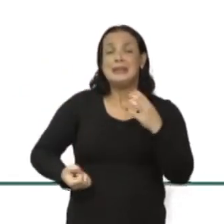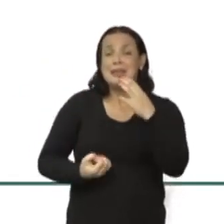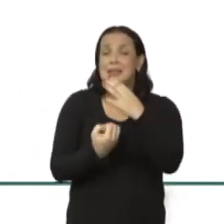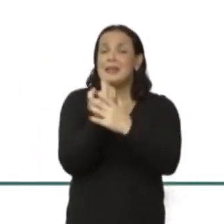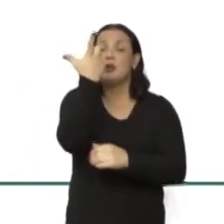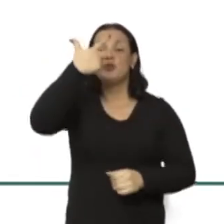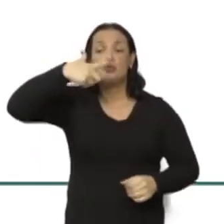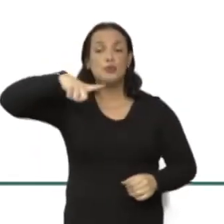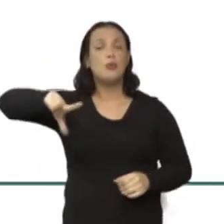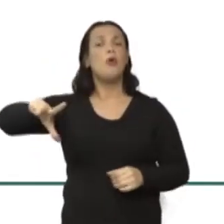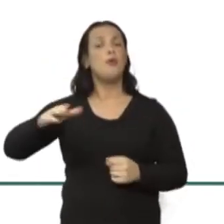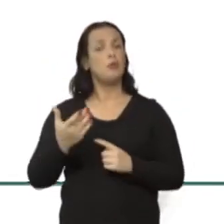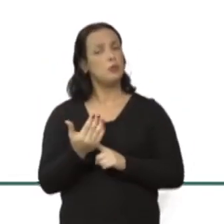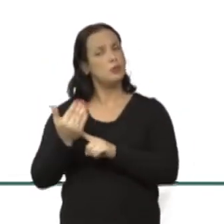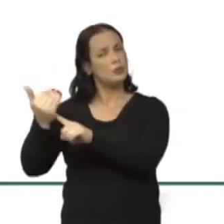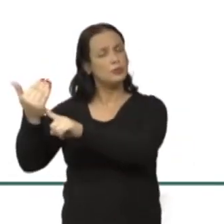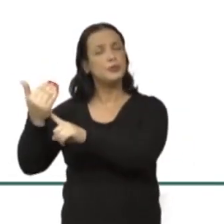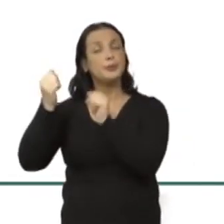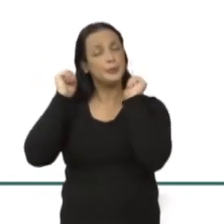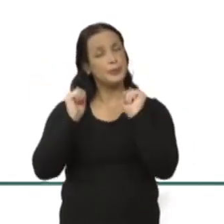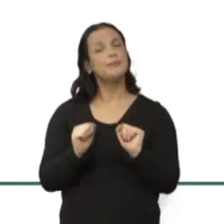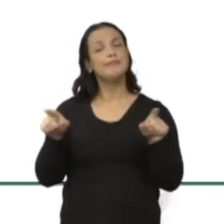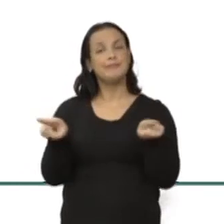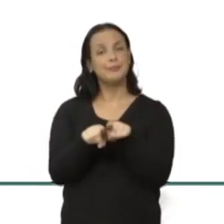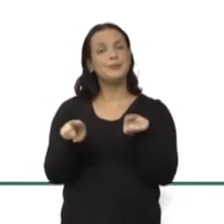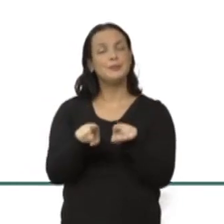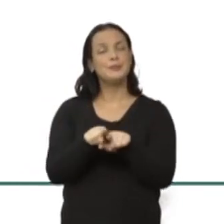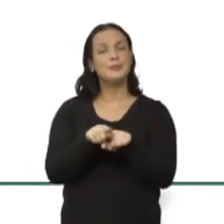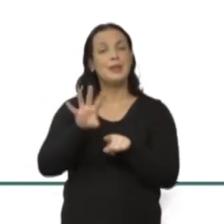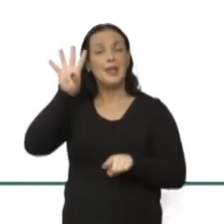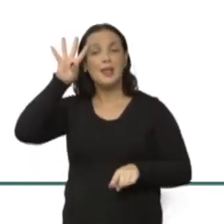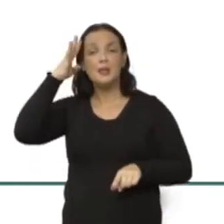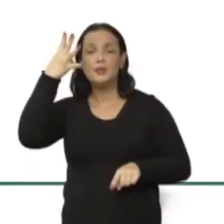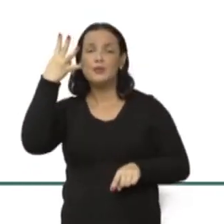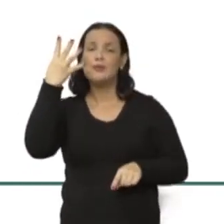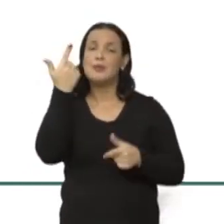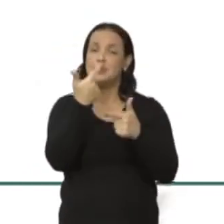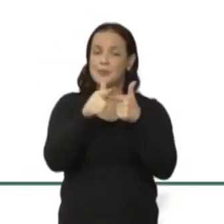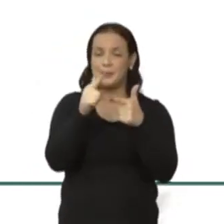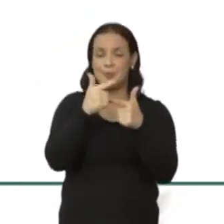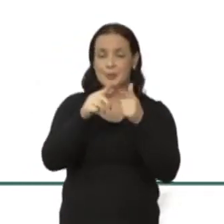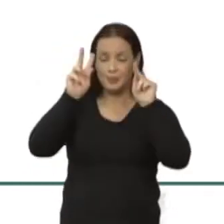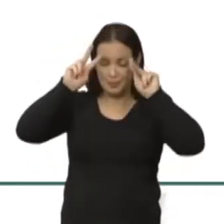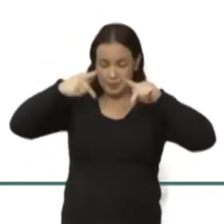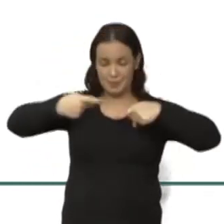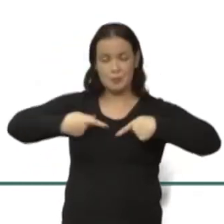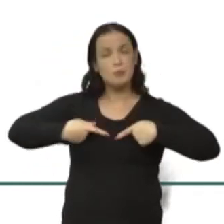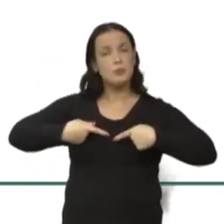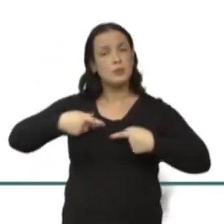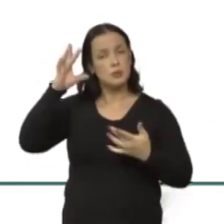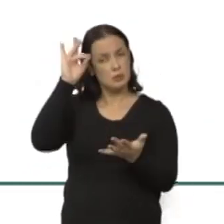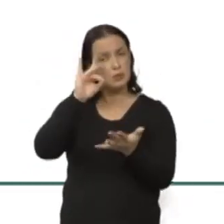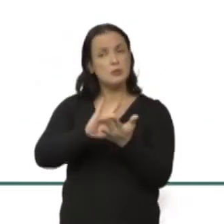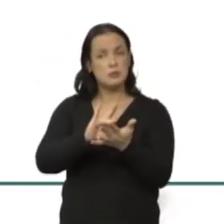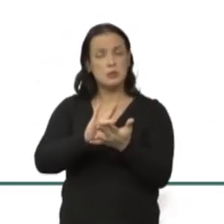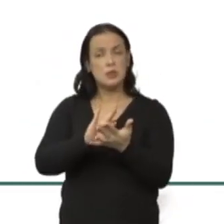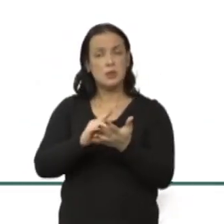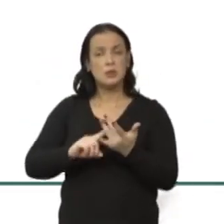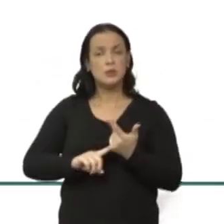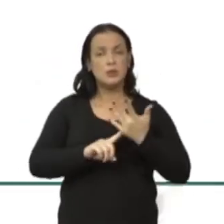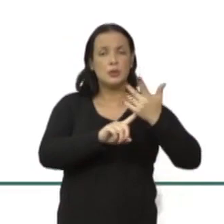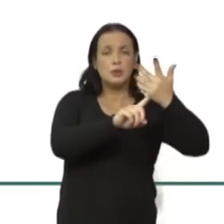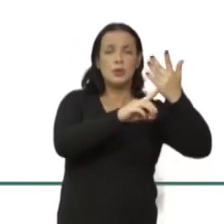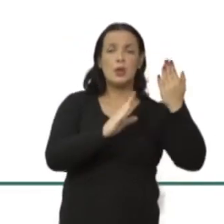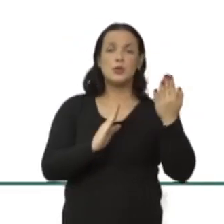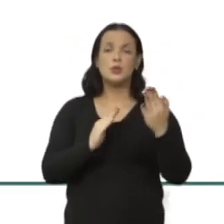essas tecnologias possam resolver problemas humanos sérios e possa ser uma tecnologia mais